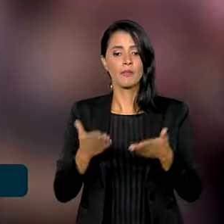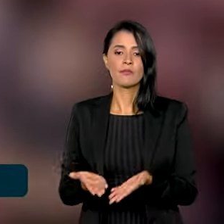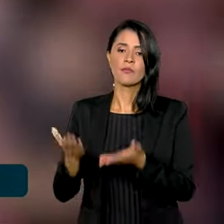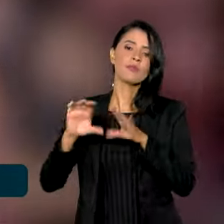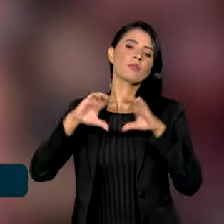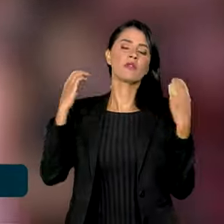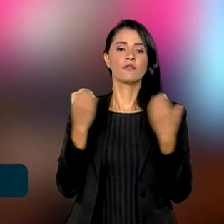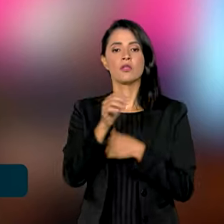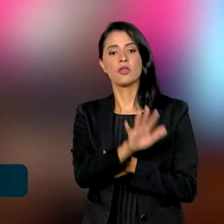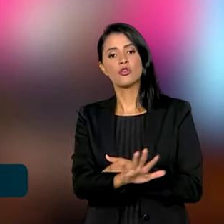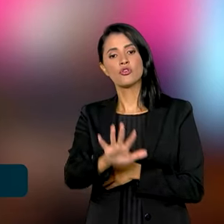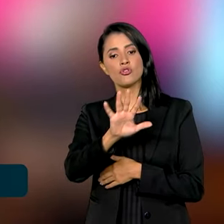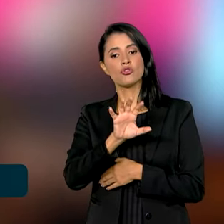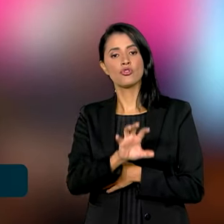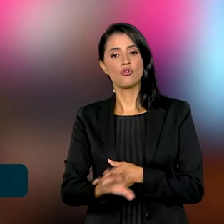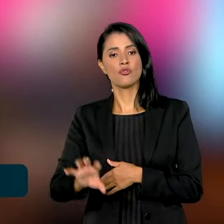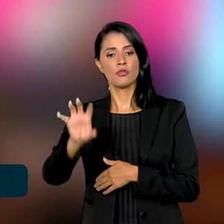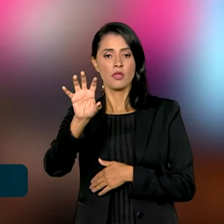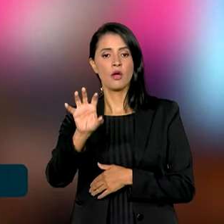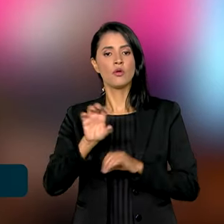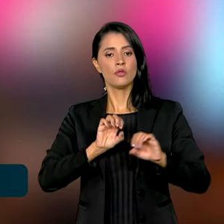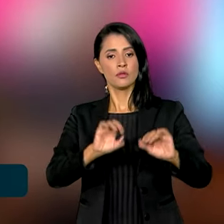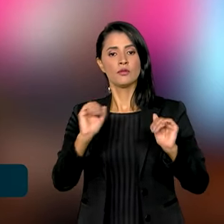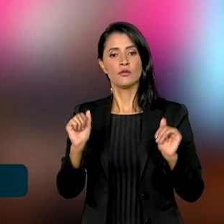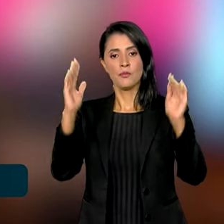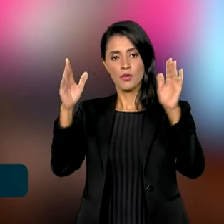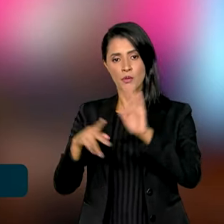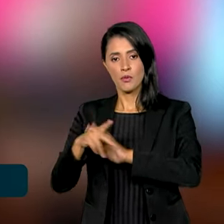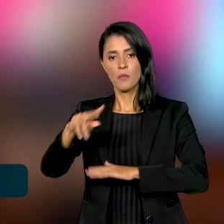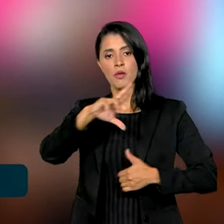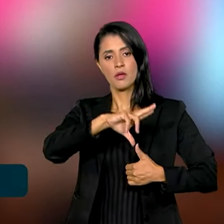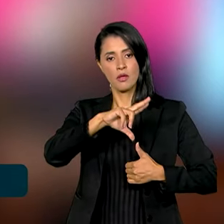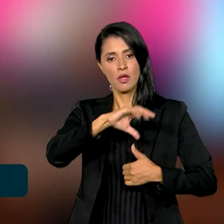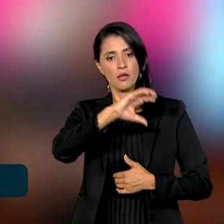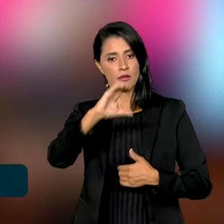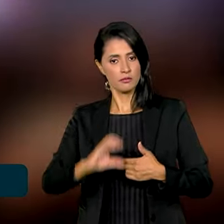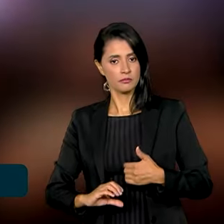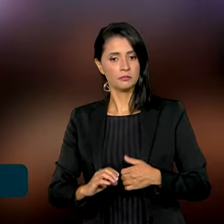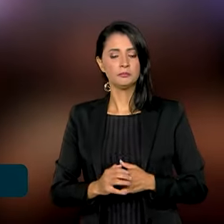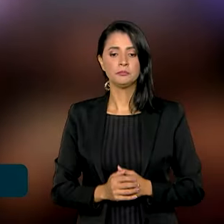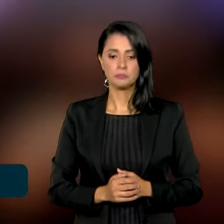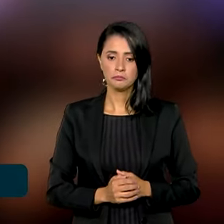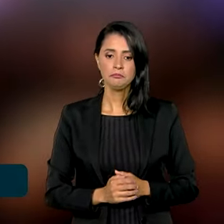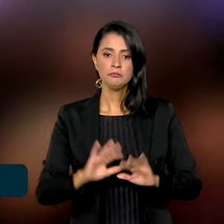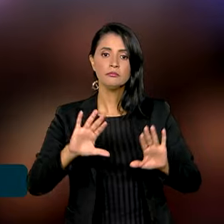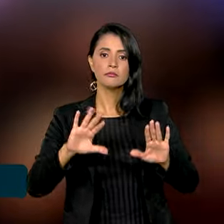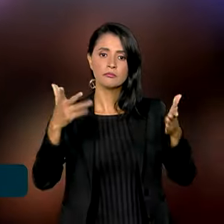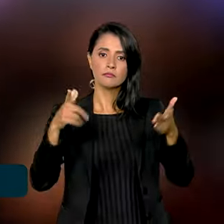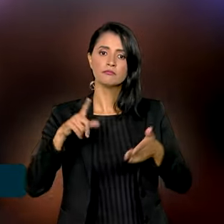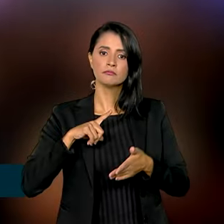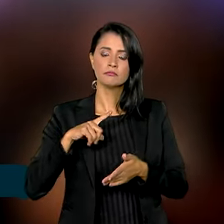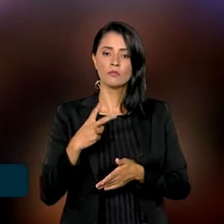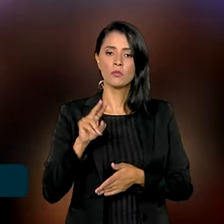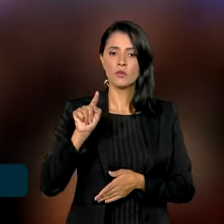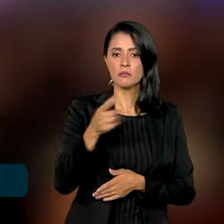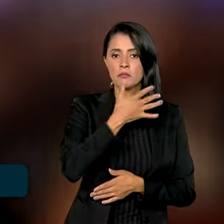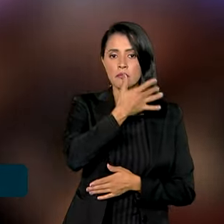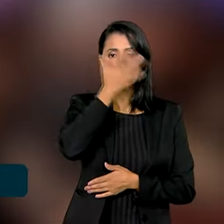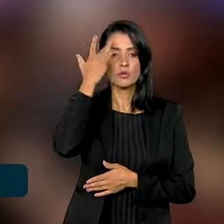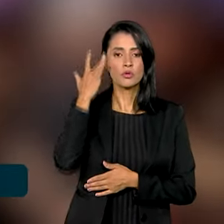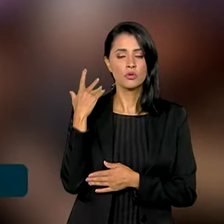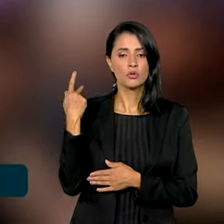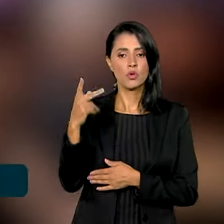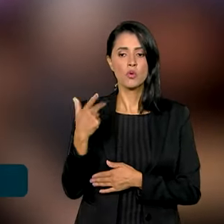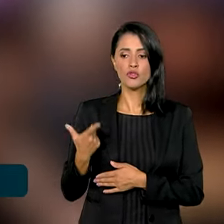Conferência Regional de Educação Superior da América Latina e Caribe. O evento reúne 2 mil pessoas